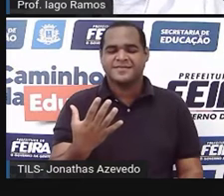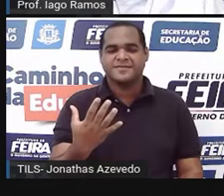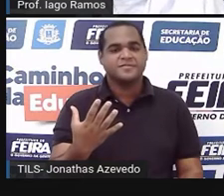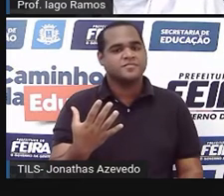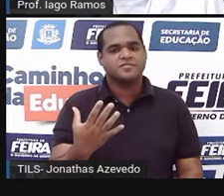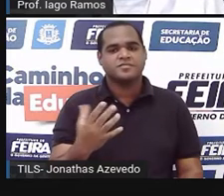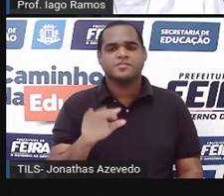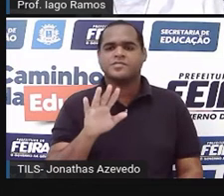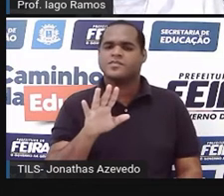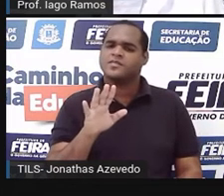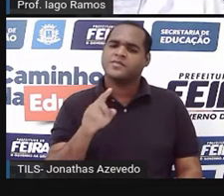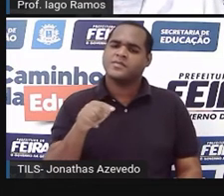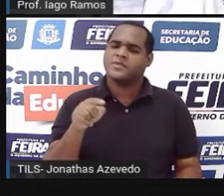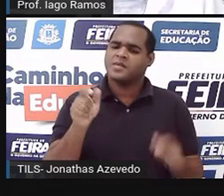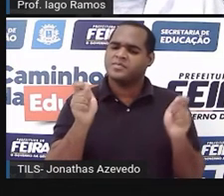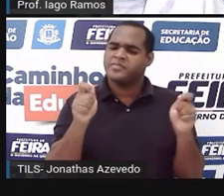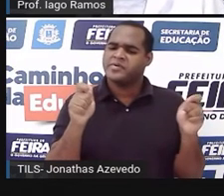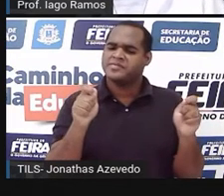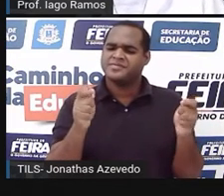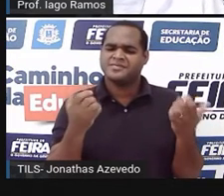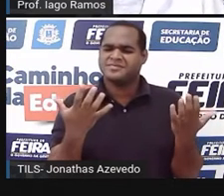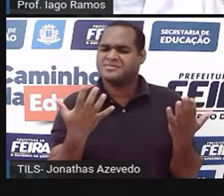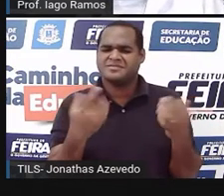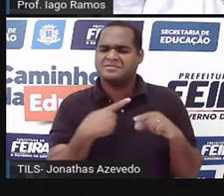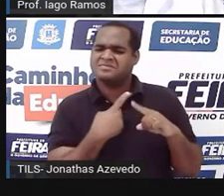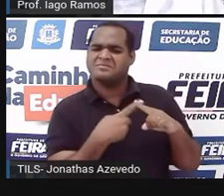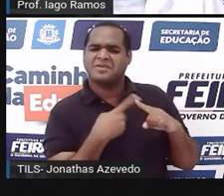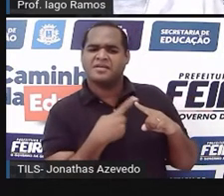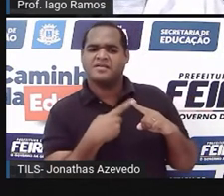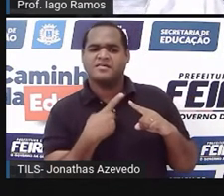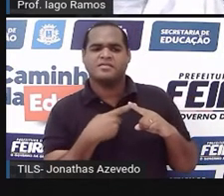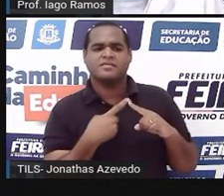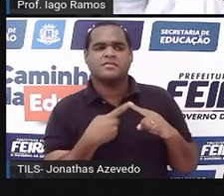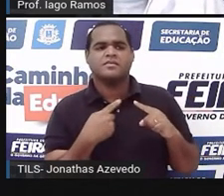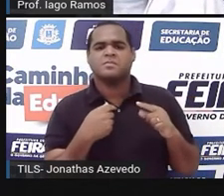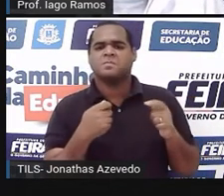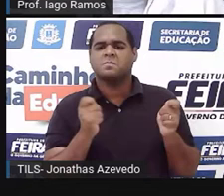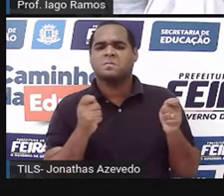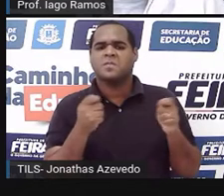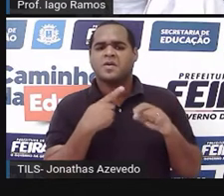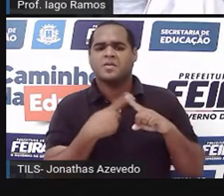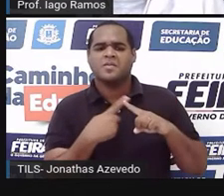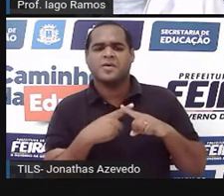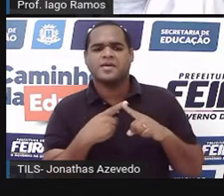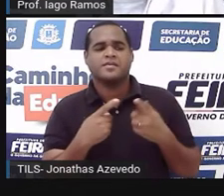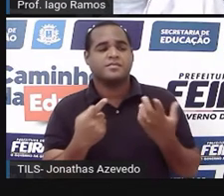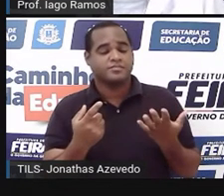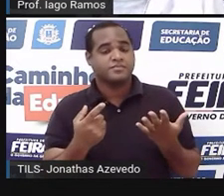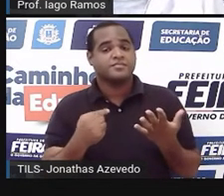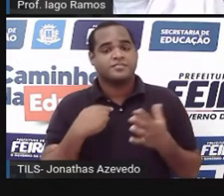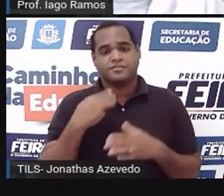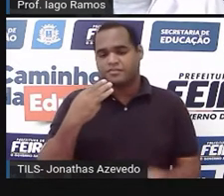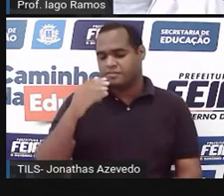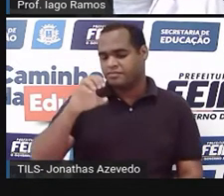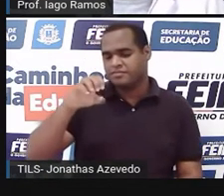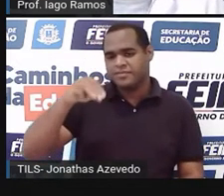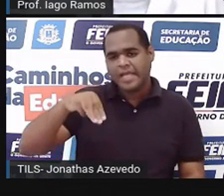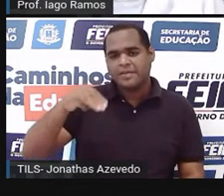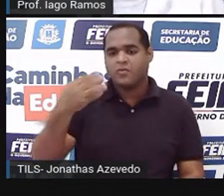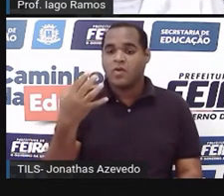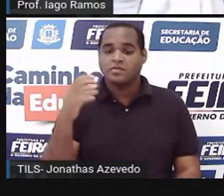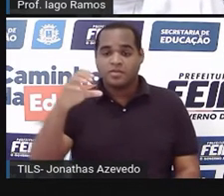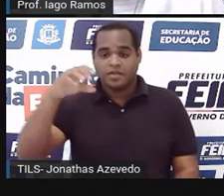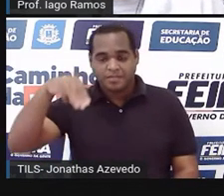por que que é possível fazer um triângulo com essas medidas 3 centímetros, 4